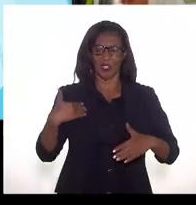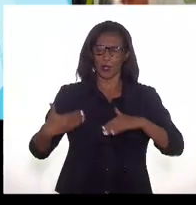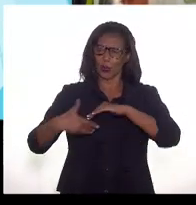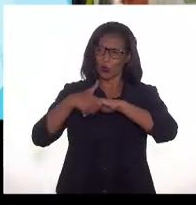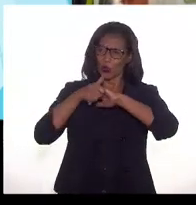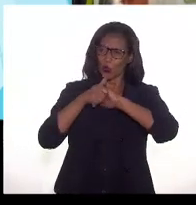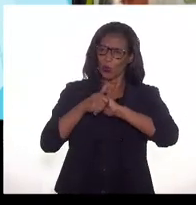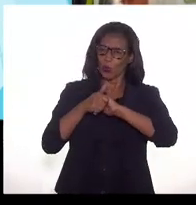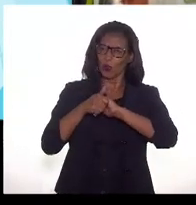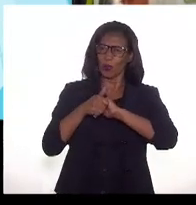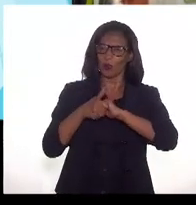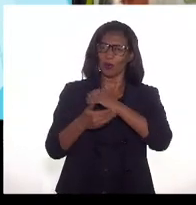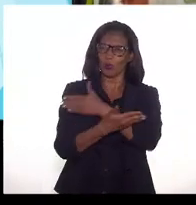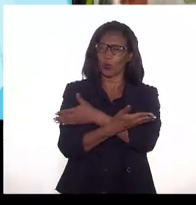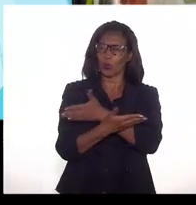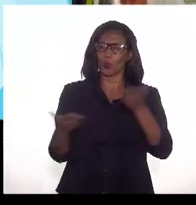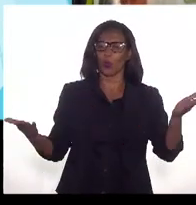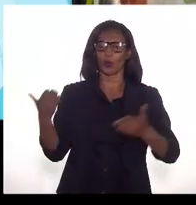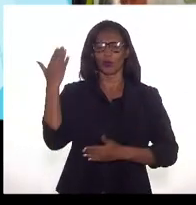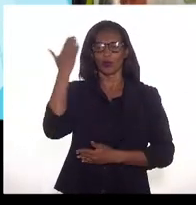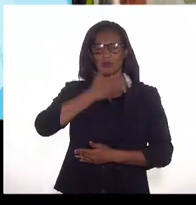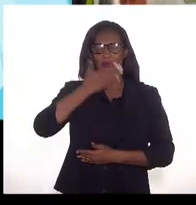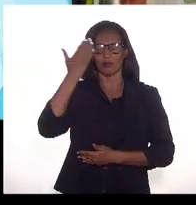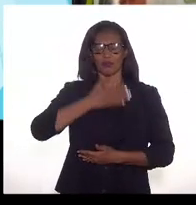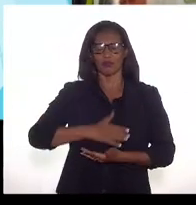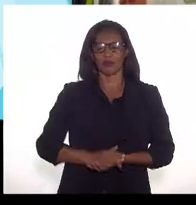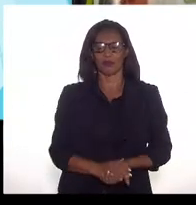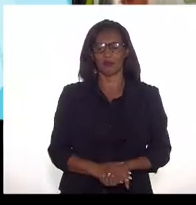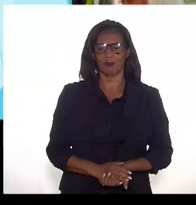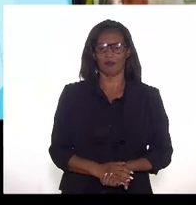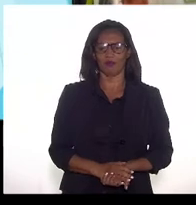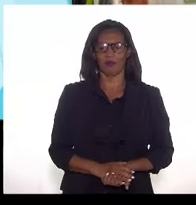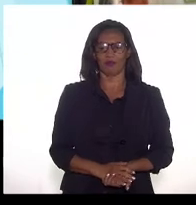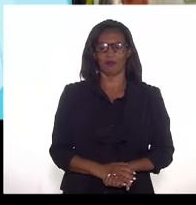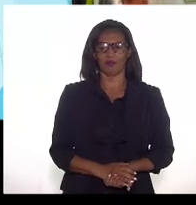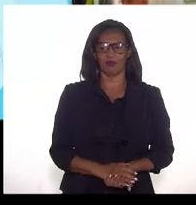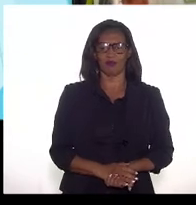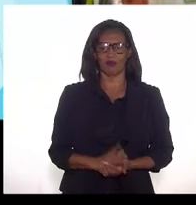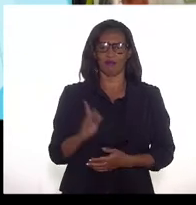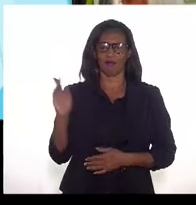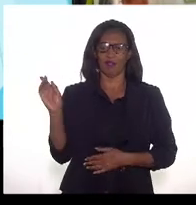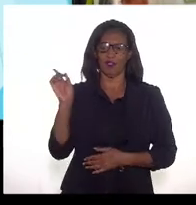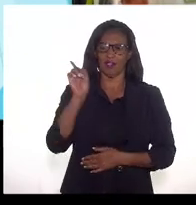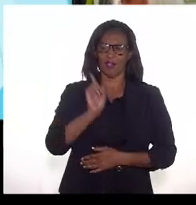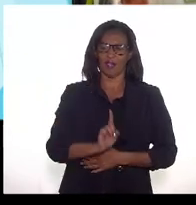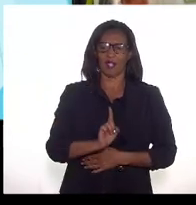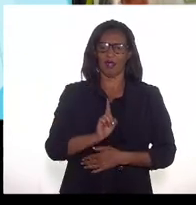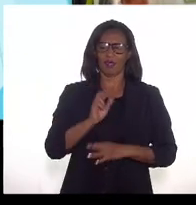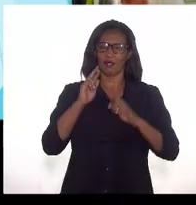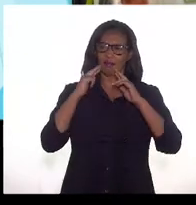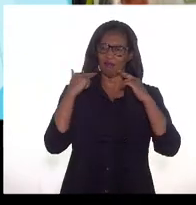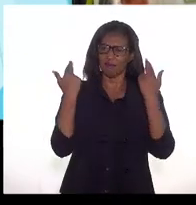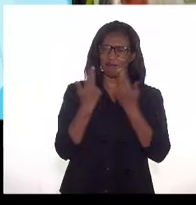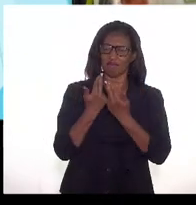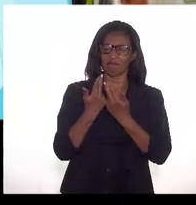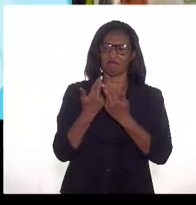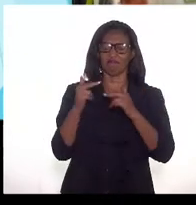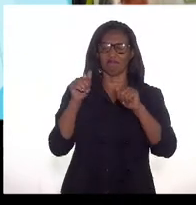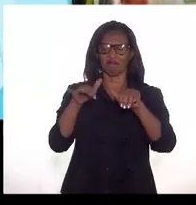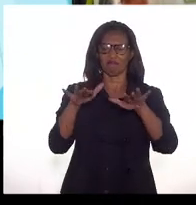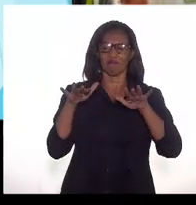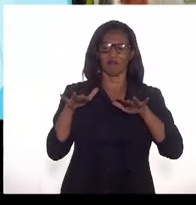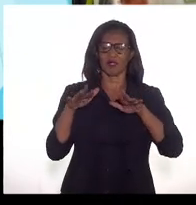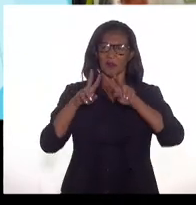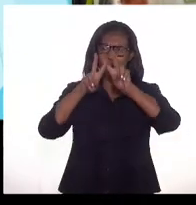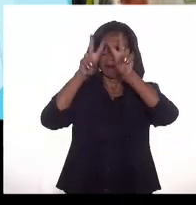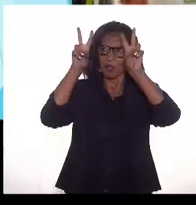cumprimentando a todos os outros presentes aqui nessa audiência. Meu